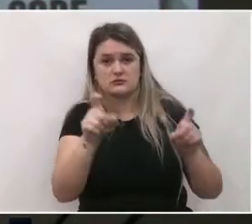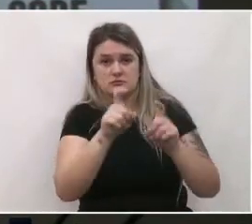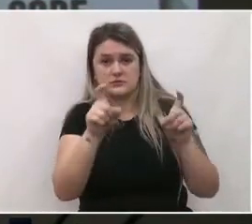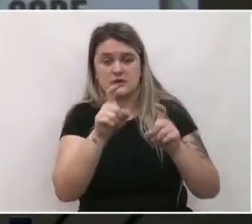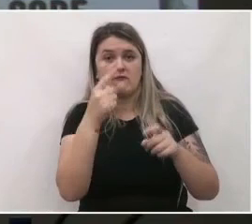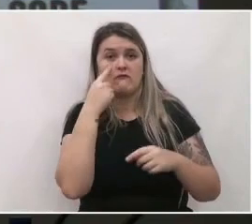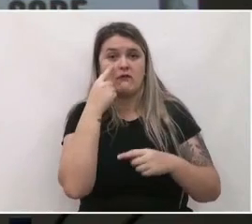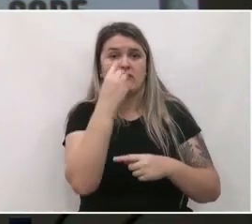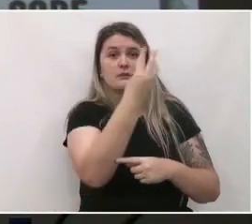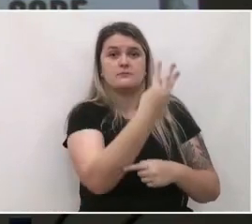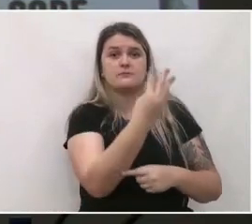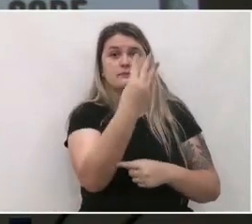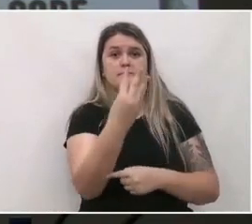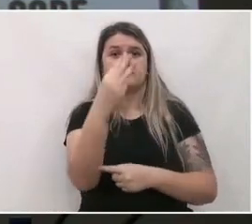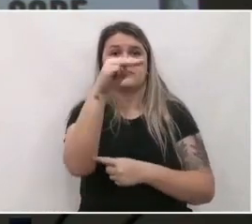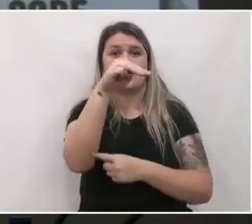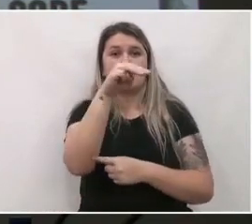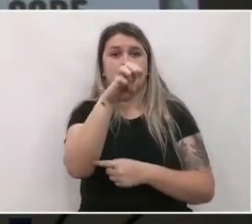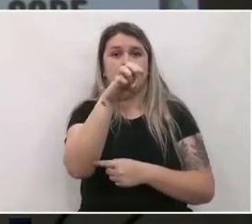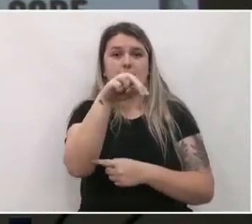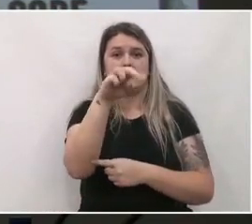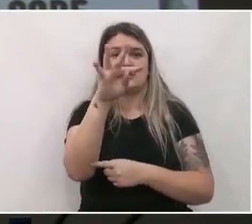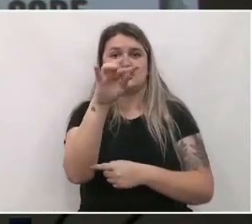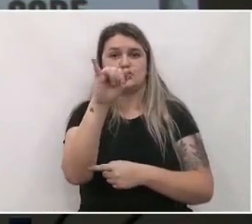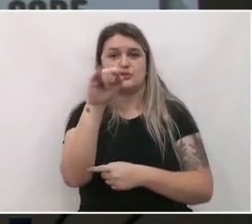acesse o site mente.com